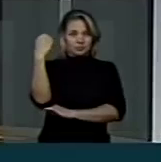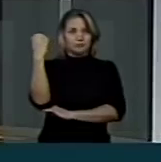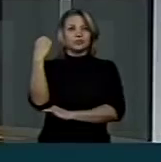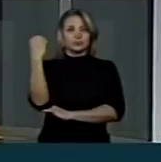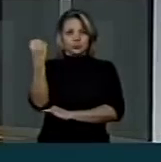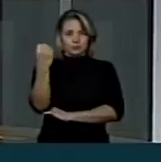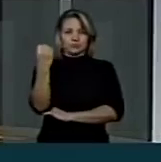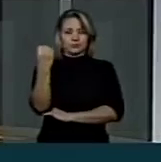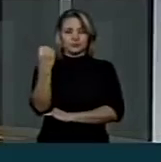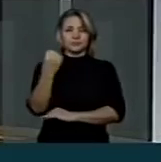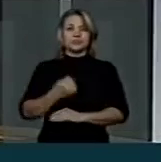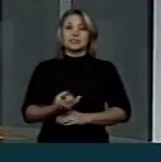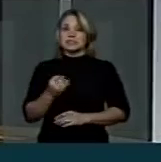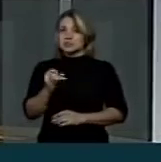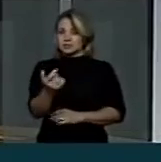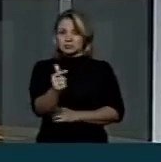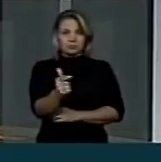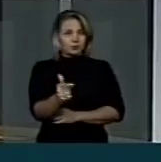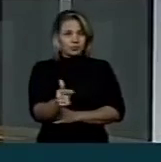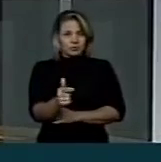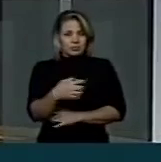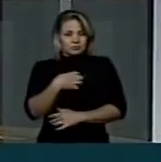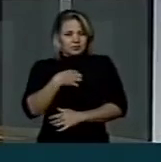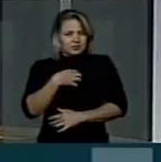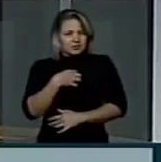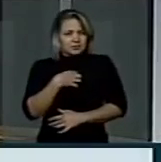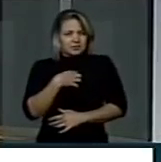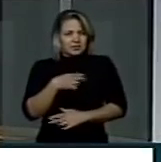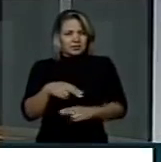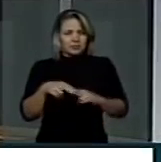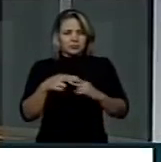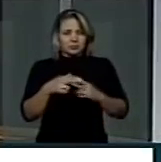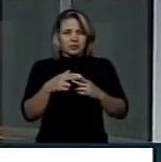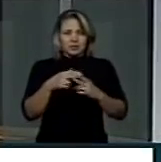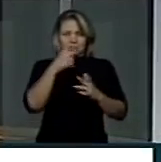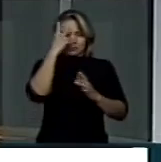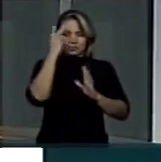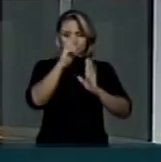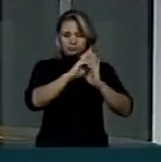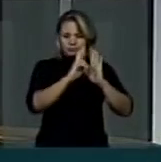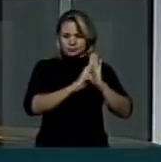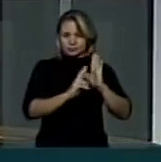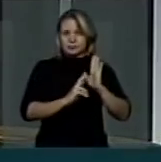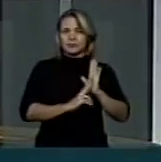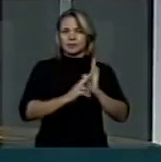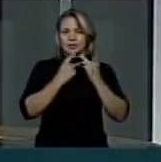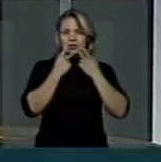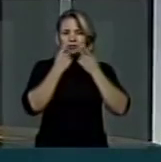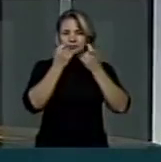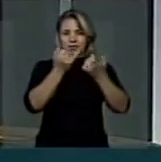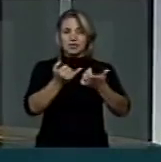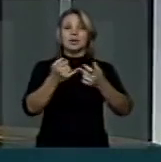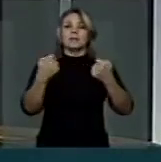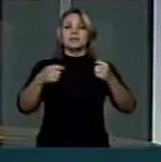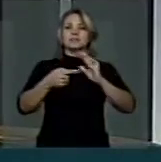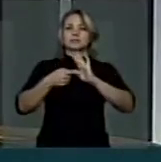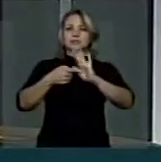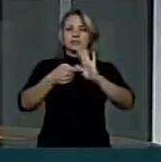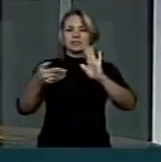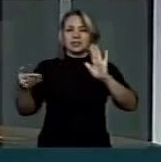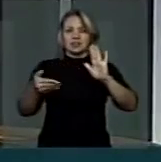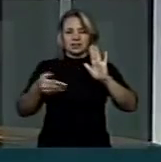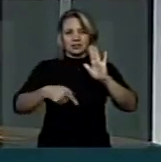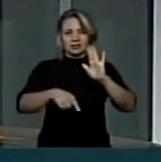Se não houver uma sensibilidade por parte do relator, e eu preciso deixar registrado aqui,